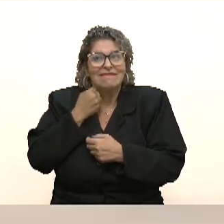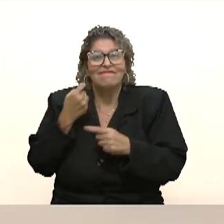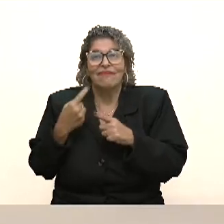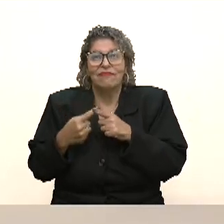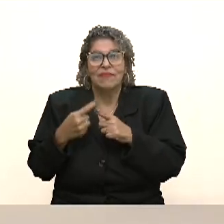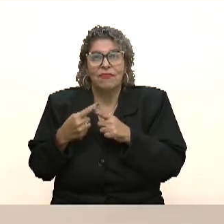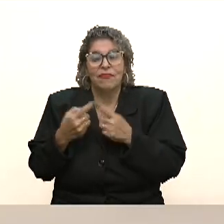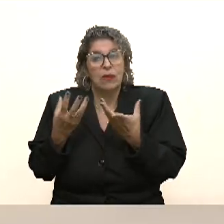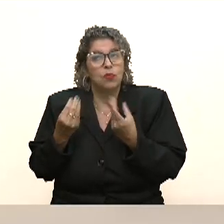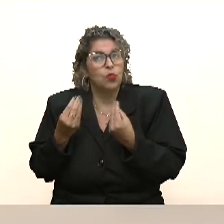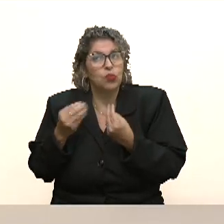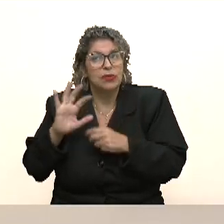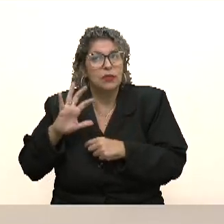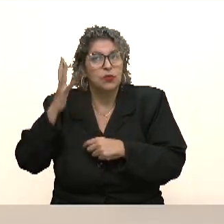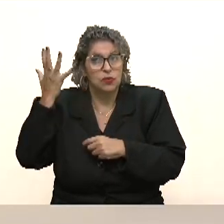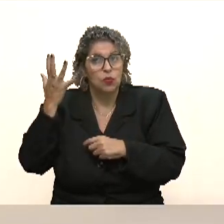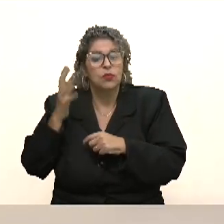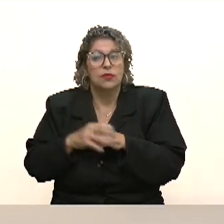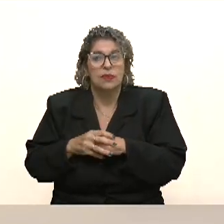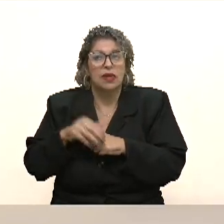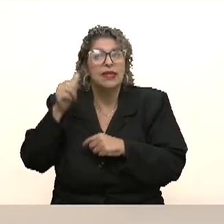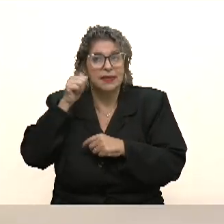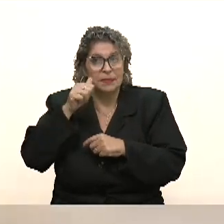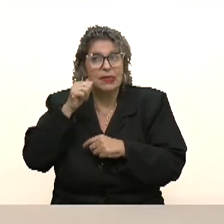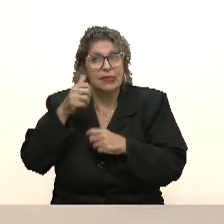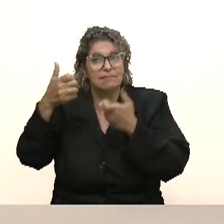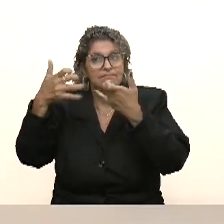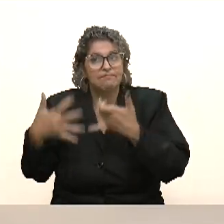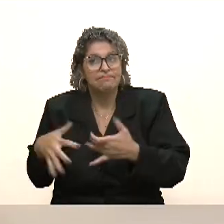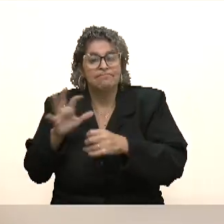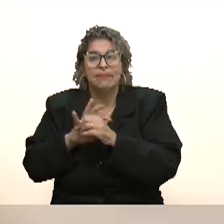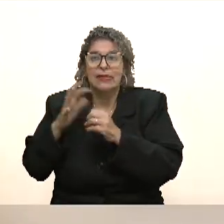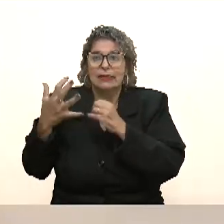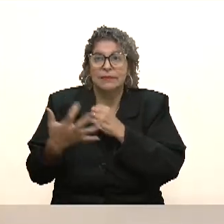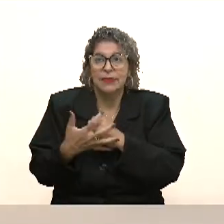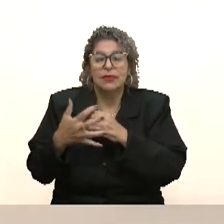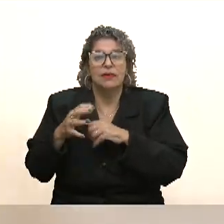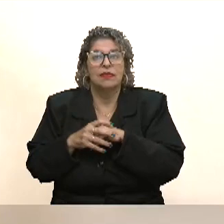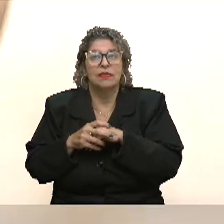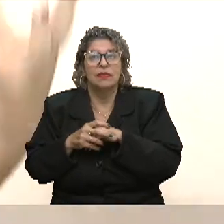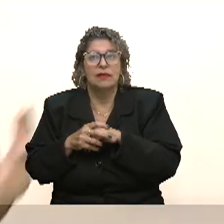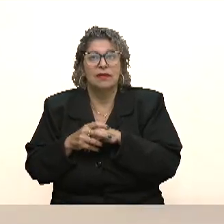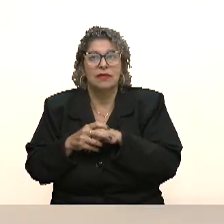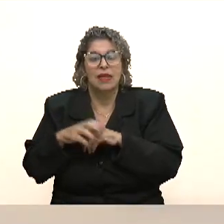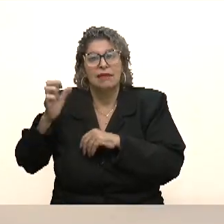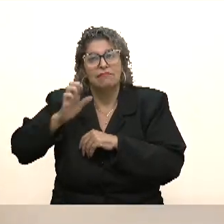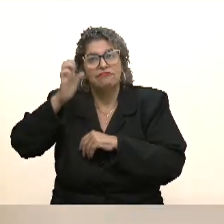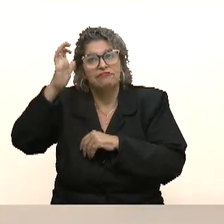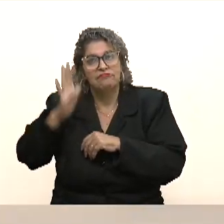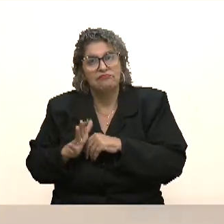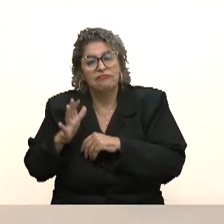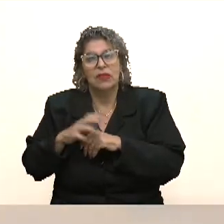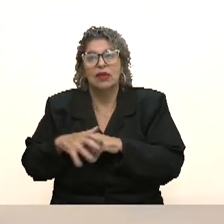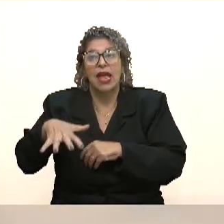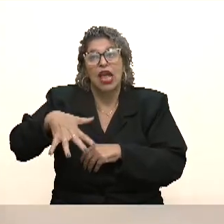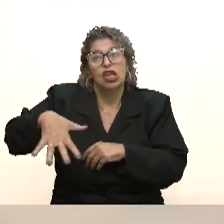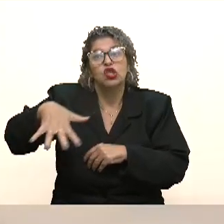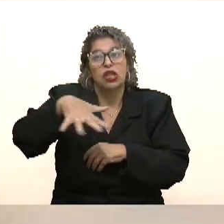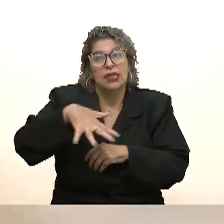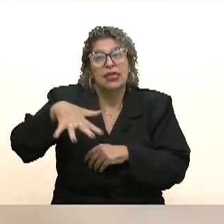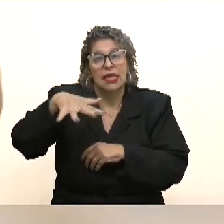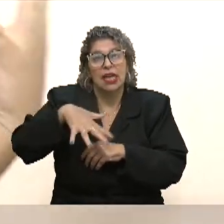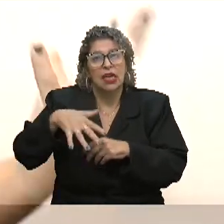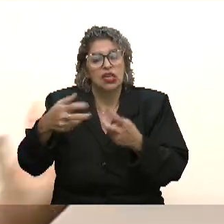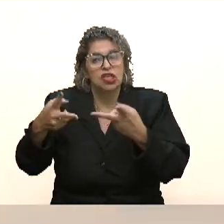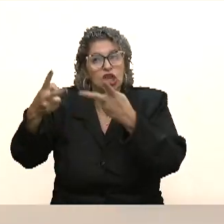muitas coisas aconteceram, como as gurias falaram, pandemia, né? Questão nacional, questão regional, a gente tem